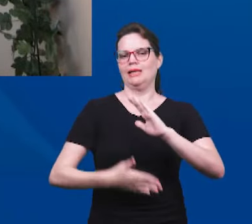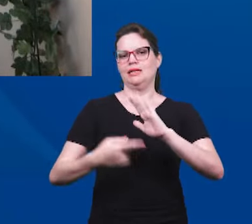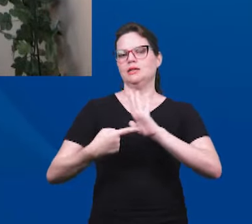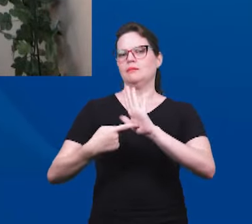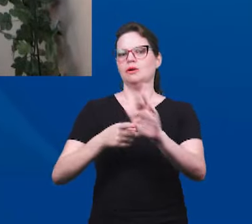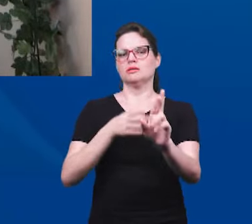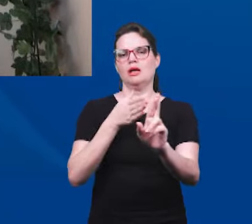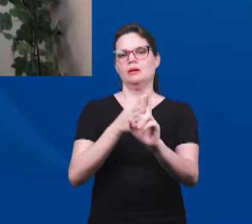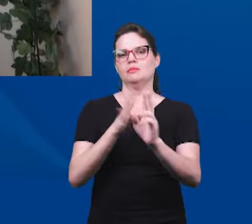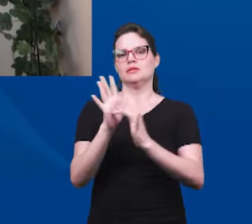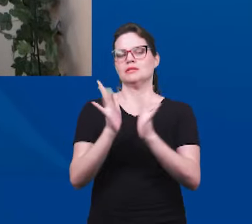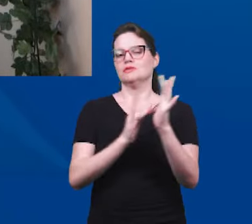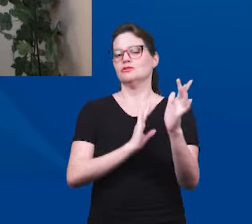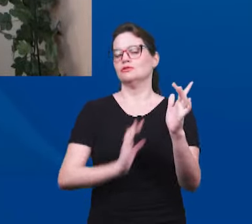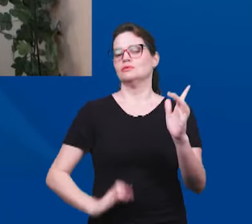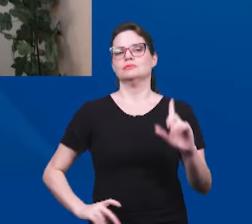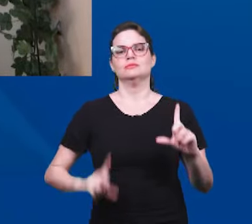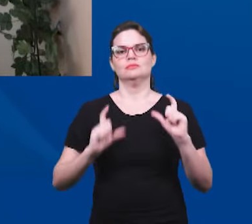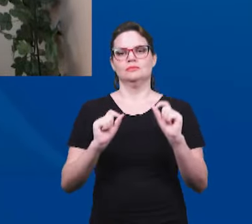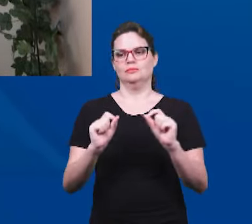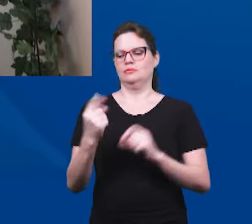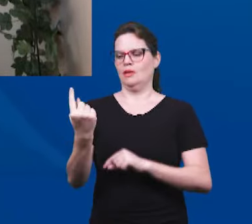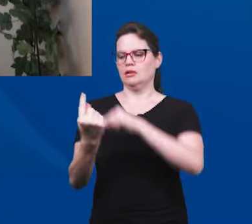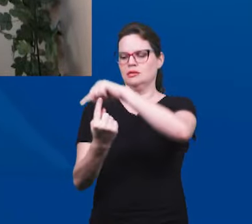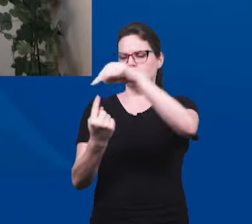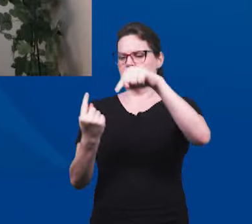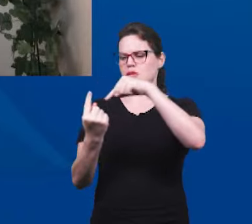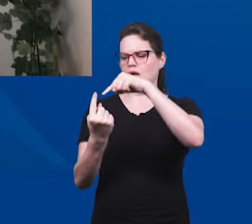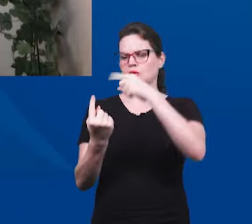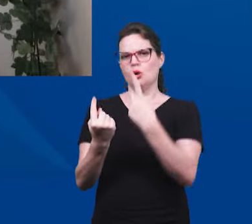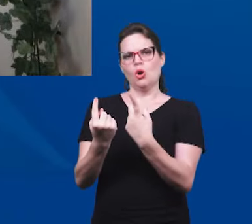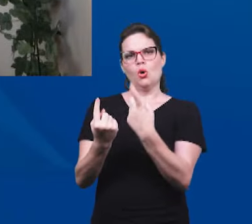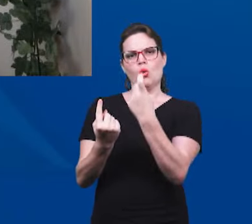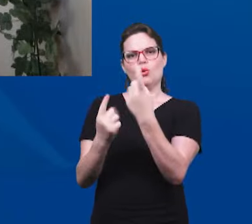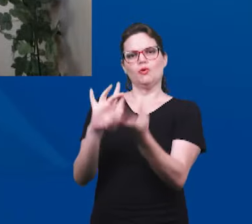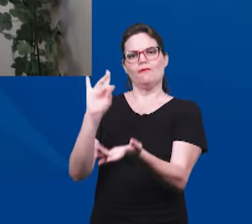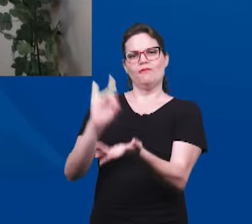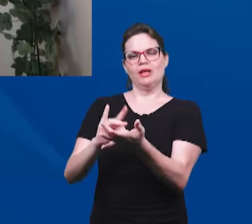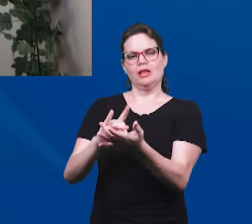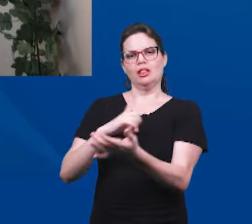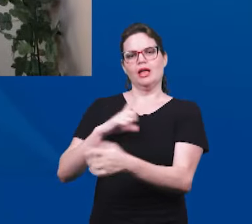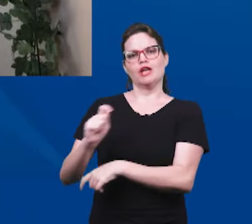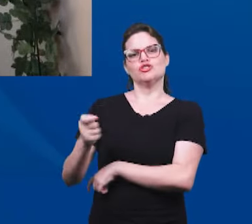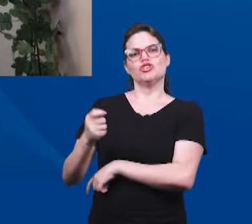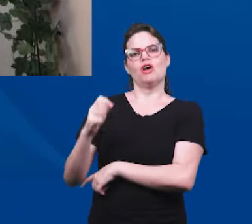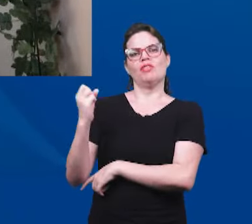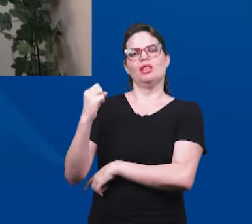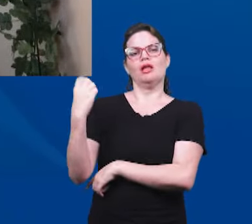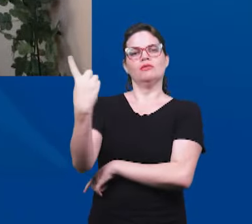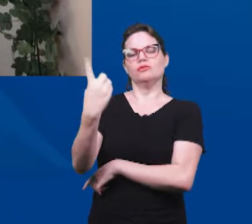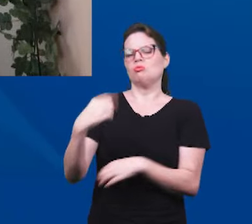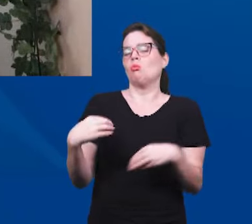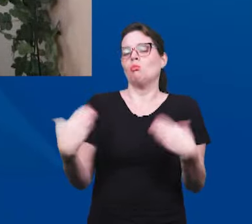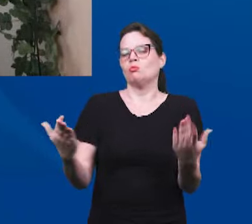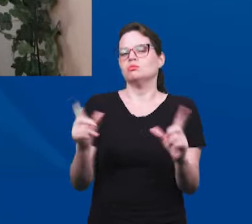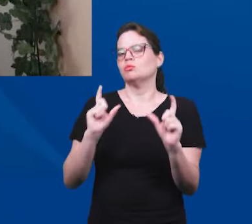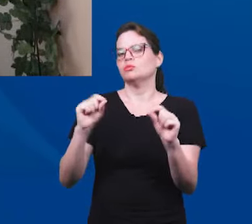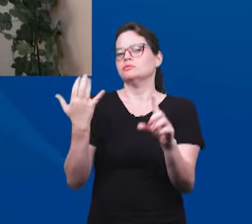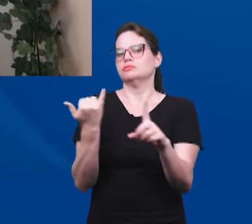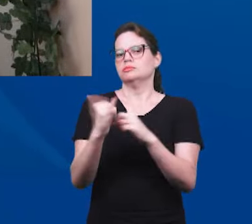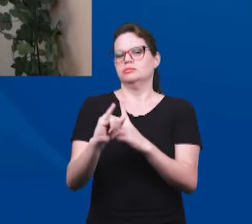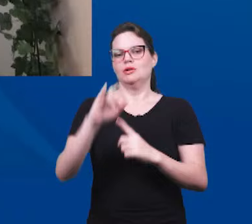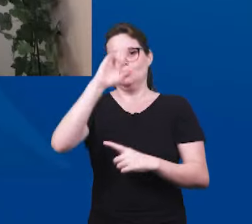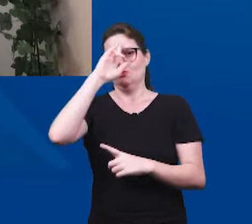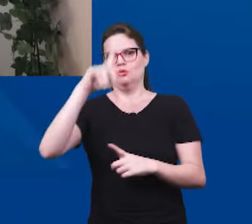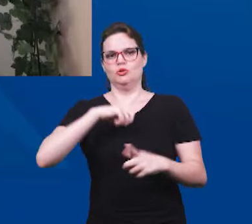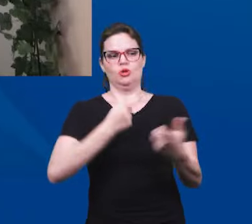dado ao Senhor Jesus é Aquele que é santo verdadeiro e tem a chave de Davi e a sua aplicação profética é que o controle